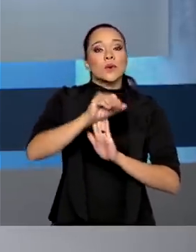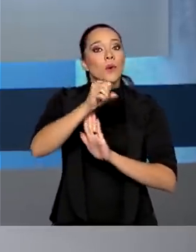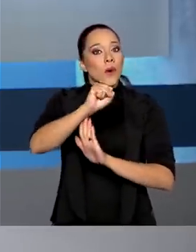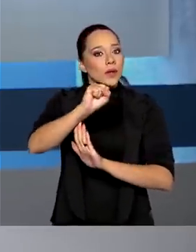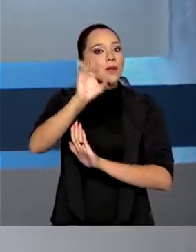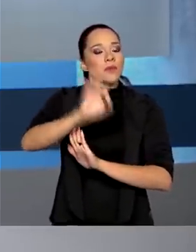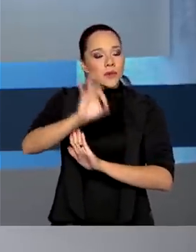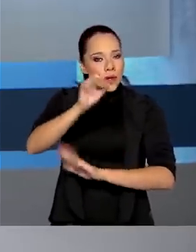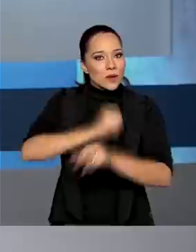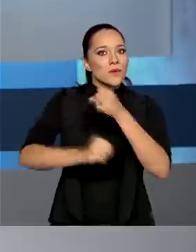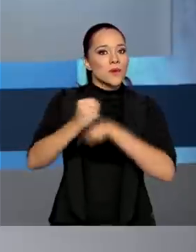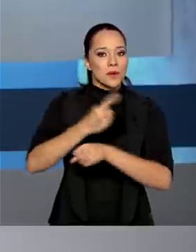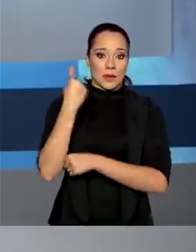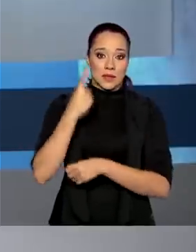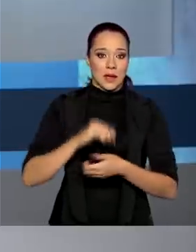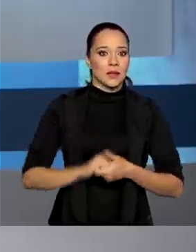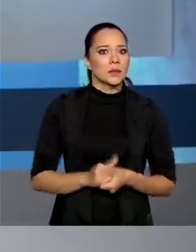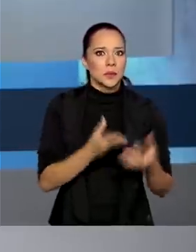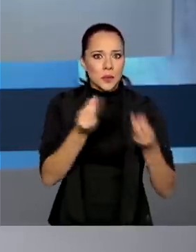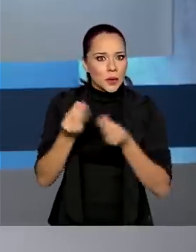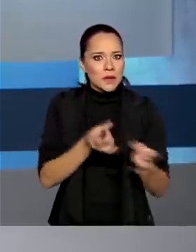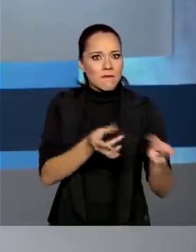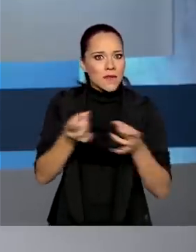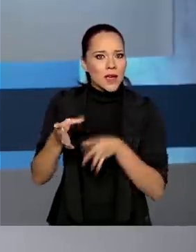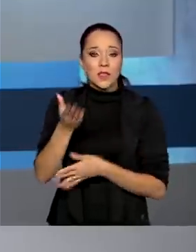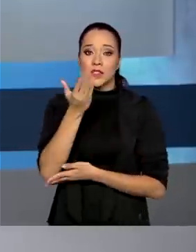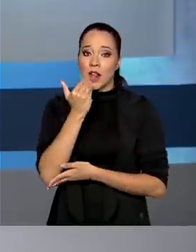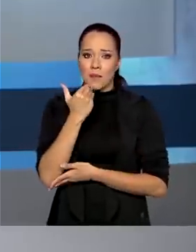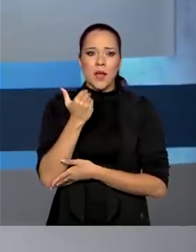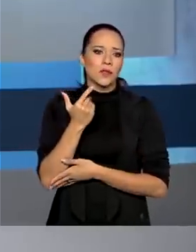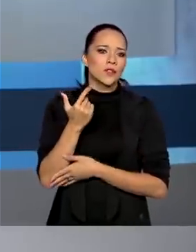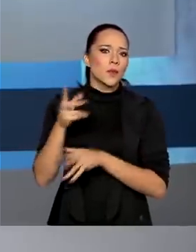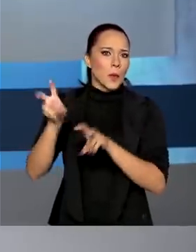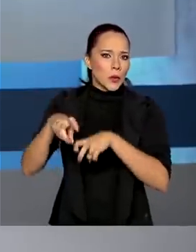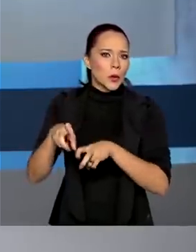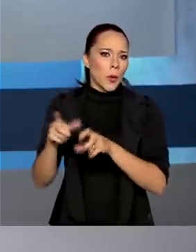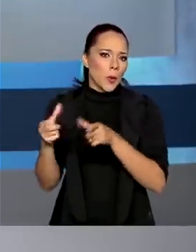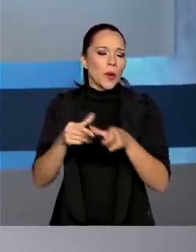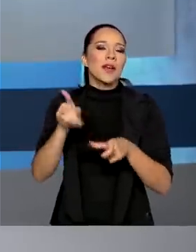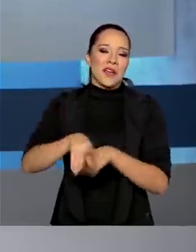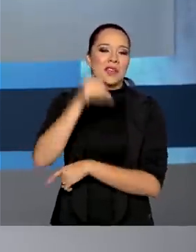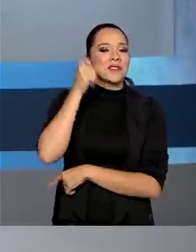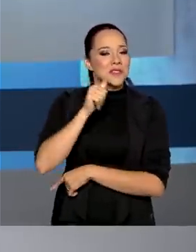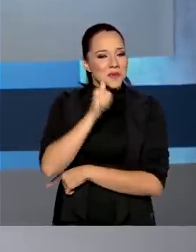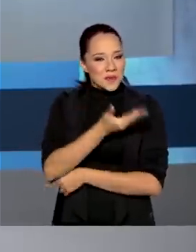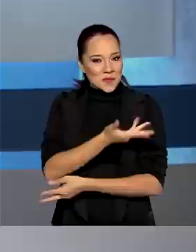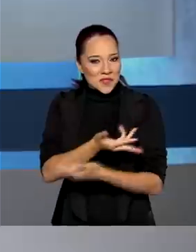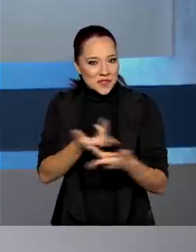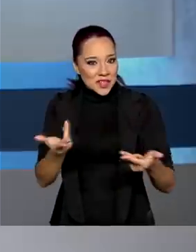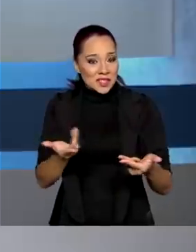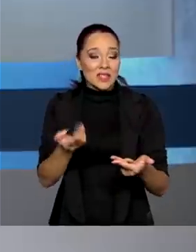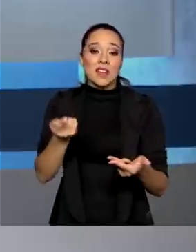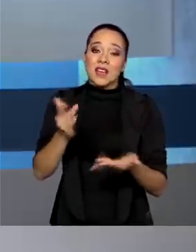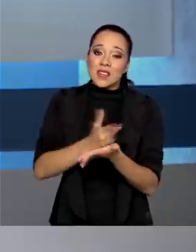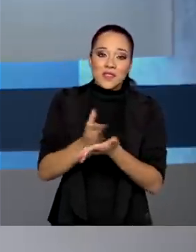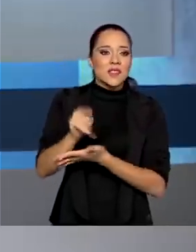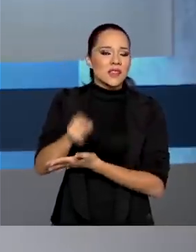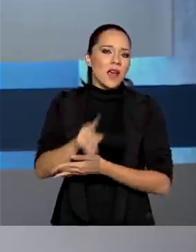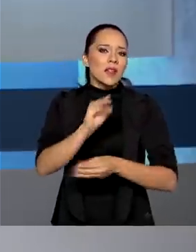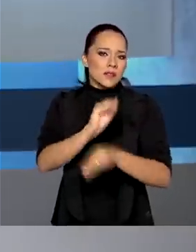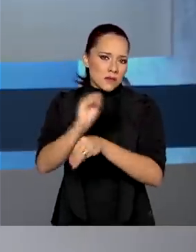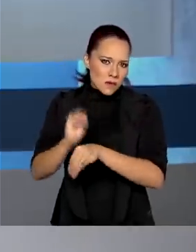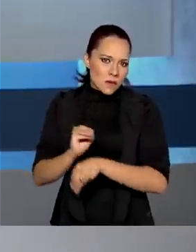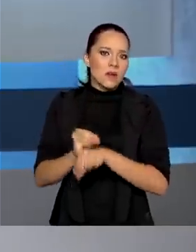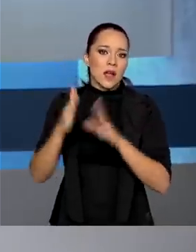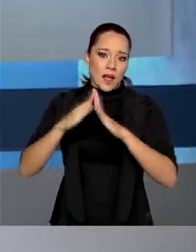no ano passado. A maior parte das vendas de alimentos de pequenos produtores vem dessas mulheres, que na maioria das vezes sustentam